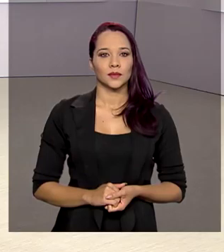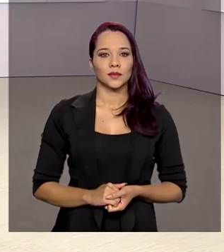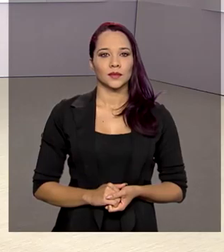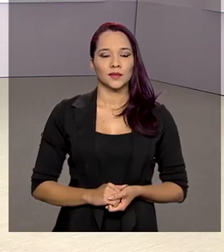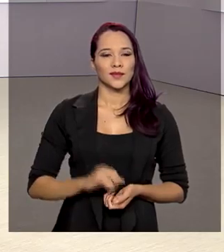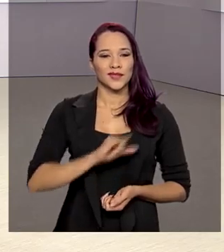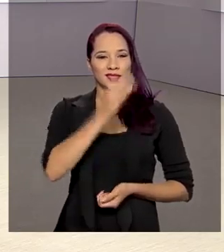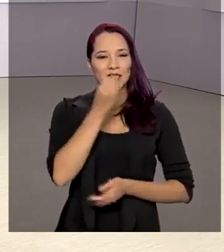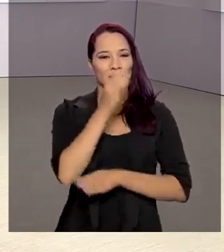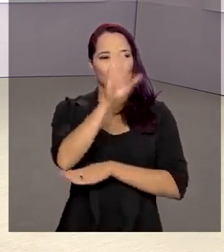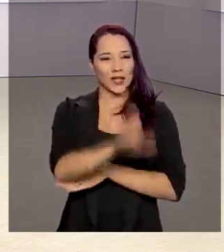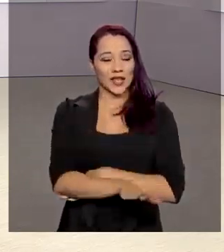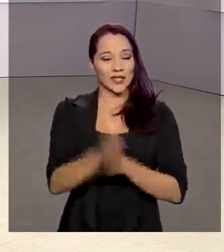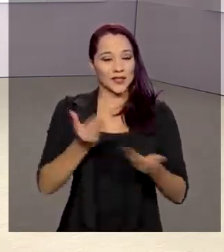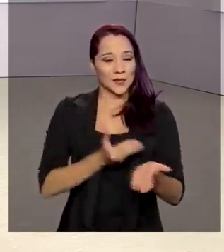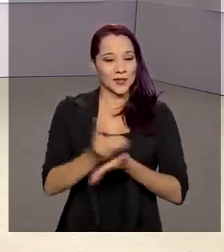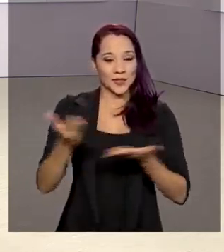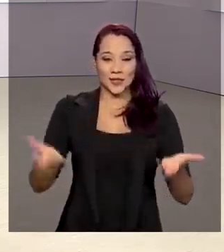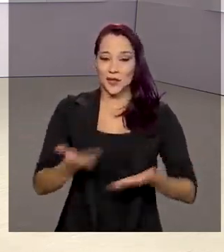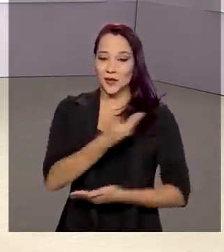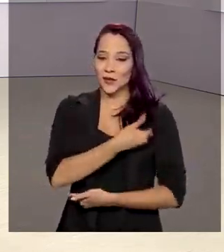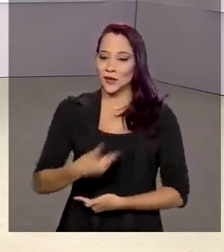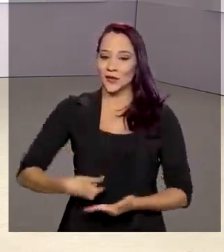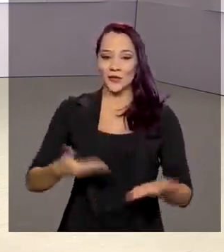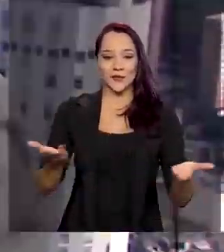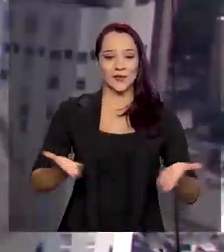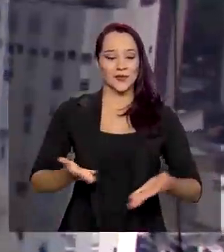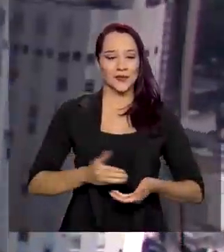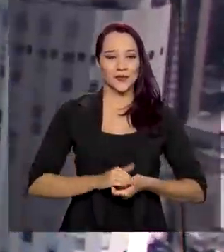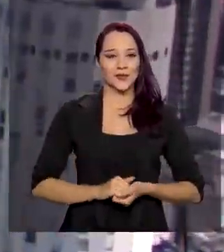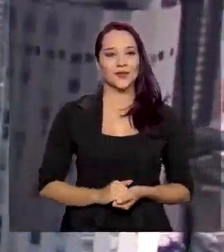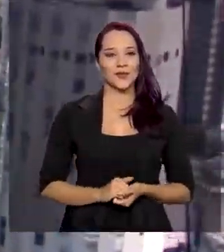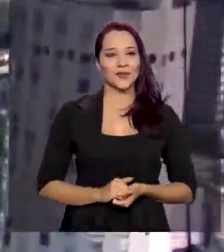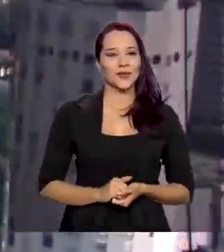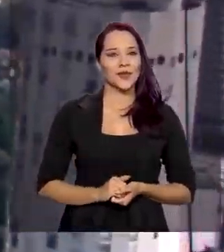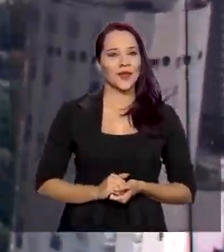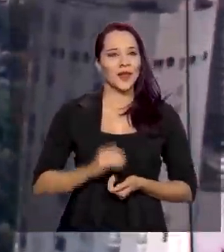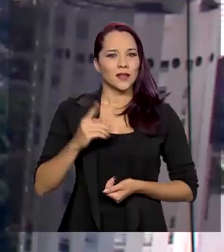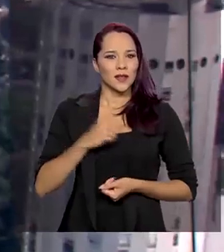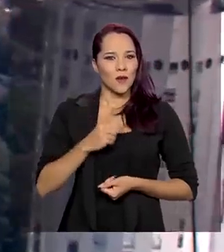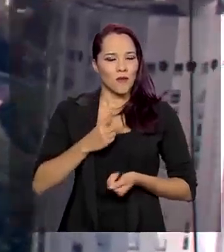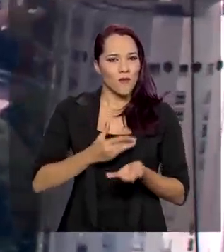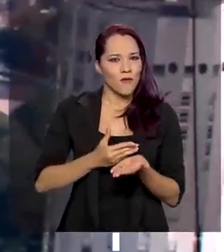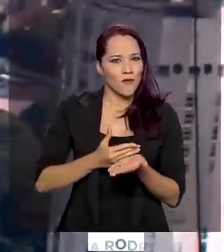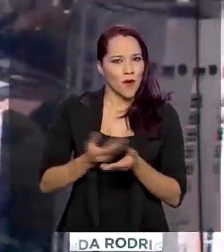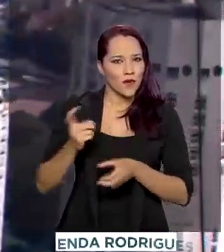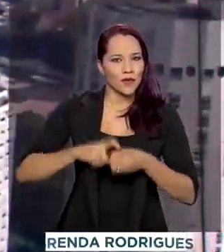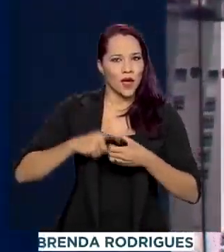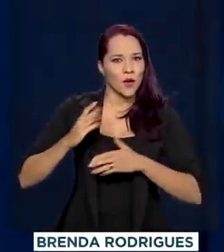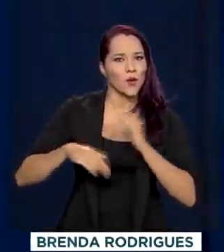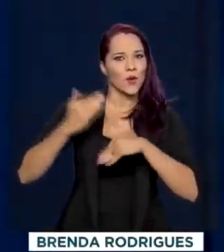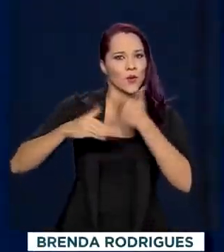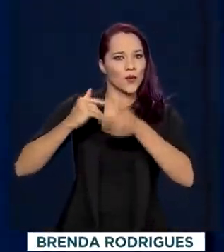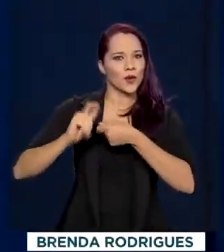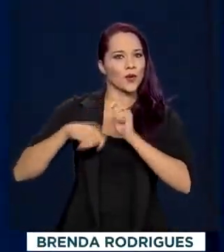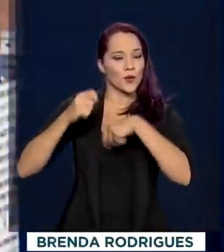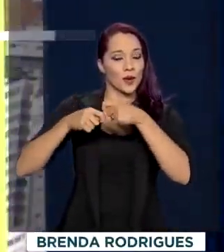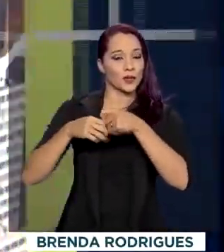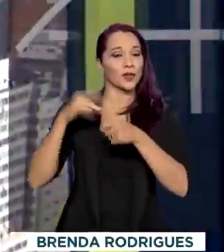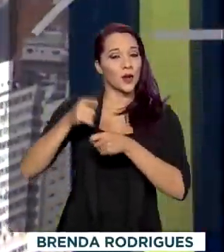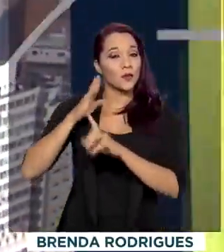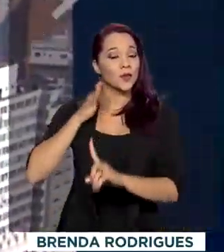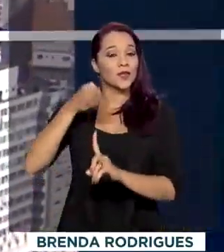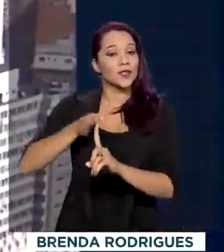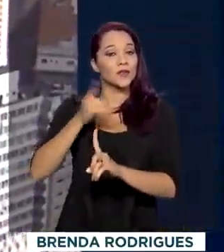Olá, boa tarde. Já estamos de volta com o governo agora. Reaquecer o comércio e movimentar a economia. Esses são os